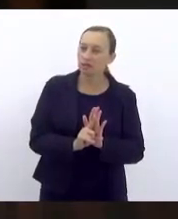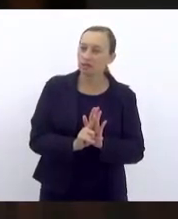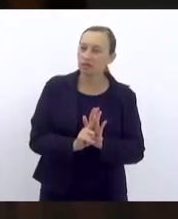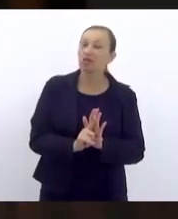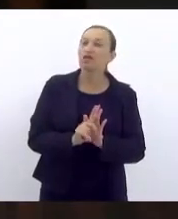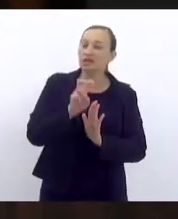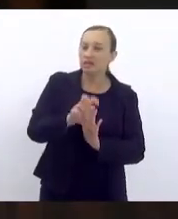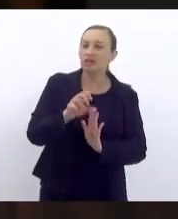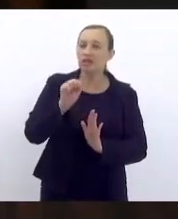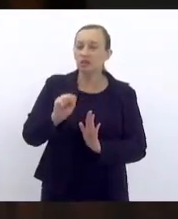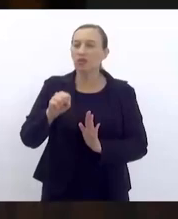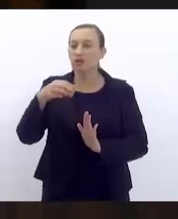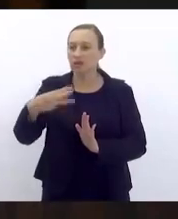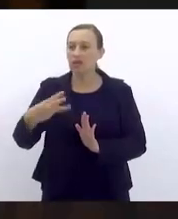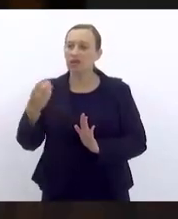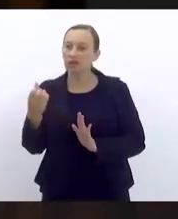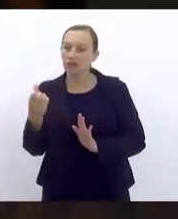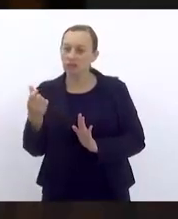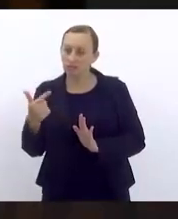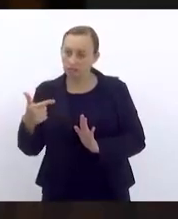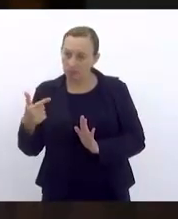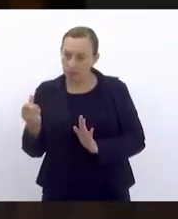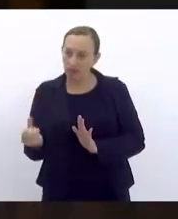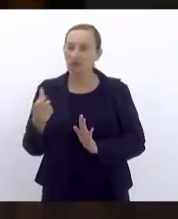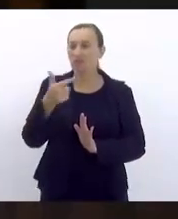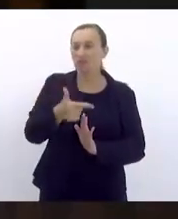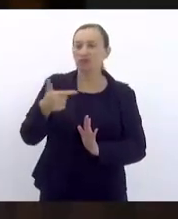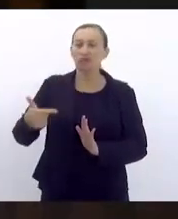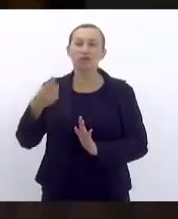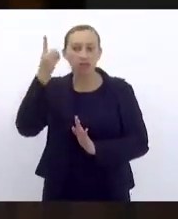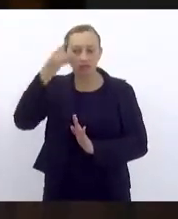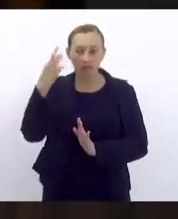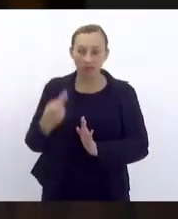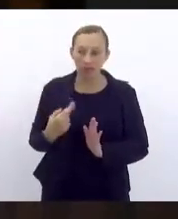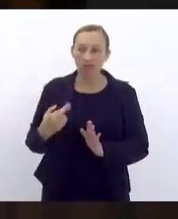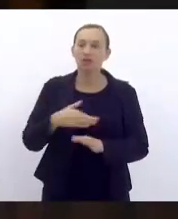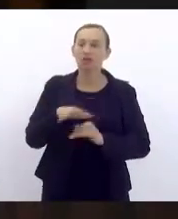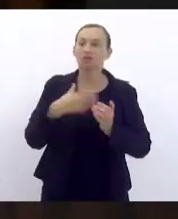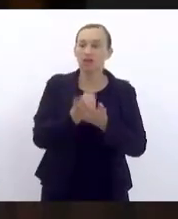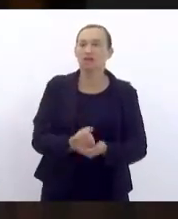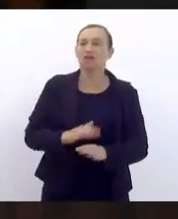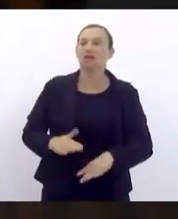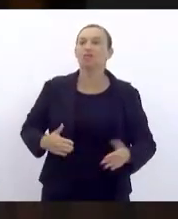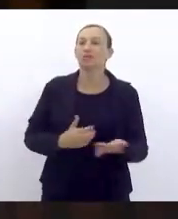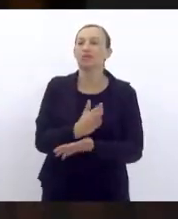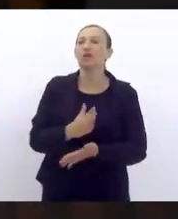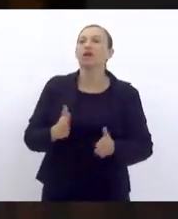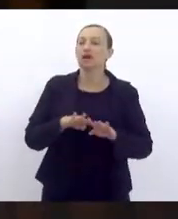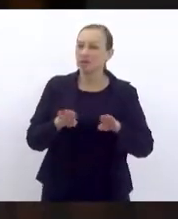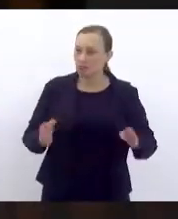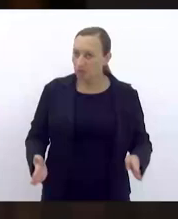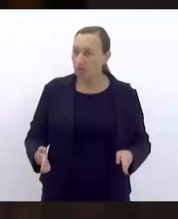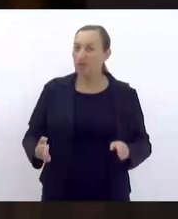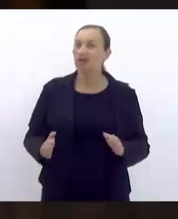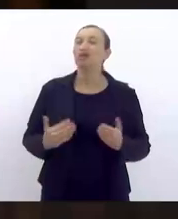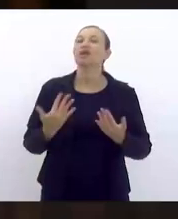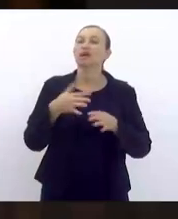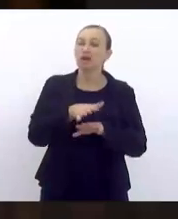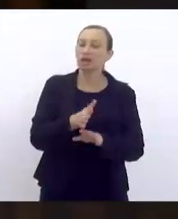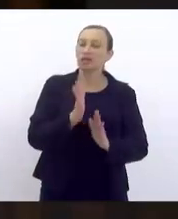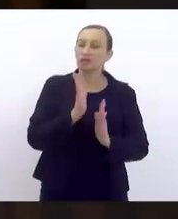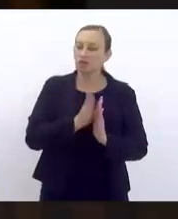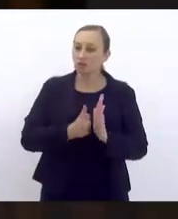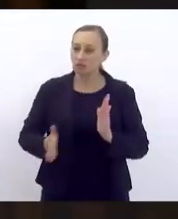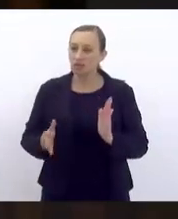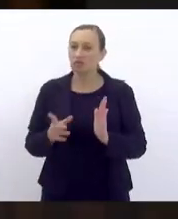5.836 de 22 deputada Renata Souza senhores que aprovam permanecer como estão aprovado há sobre a mesa requerimento